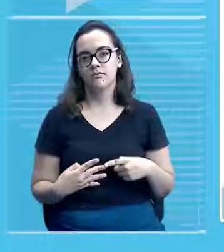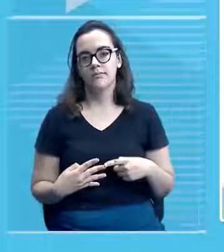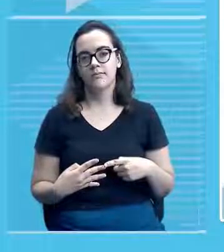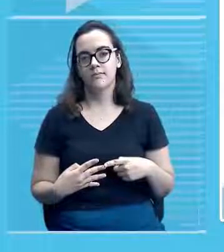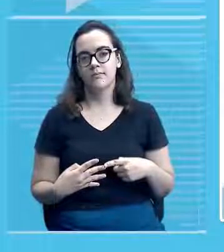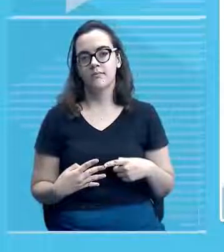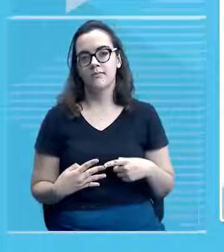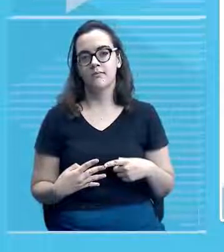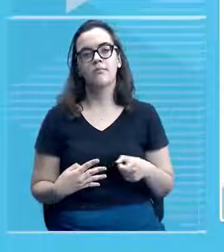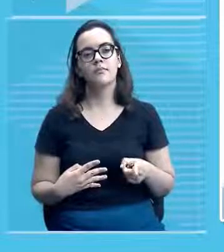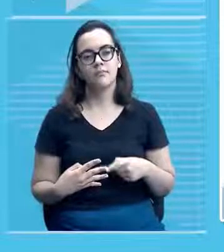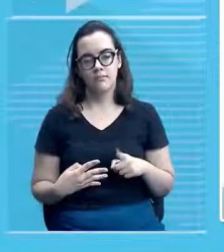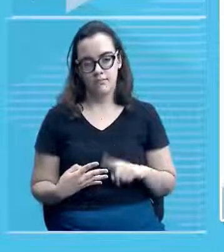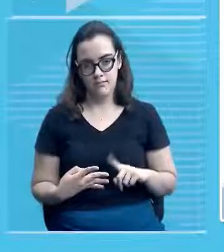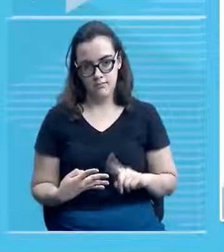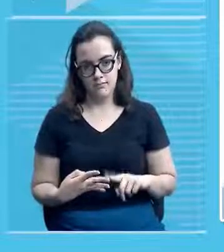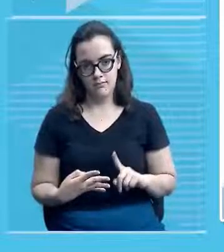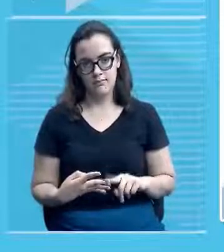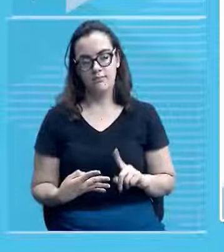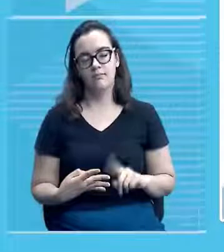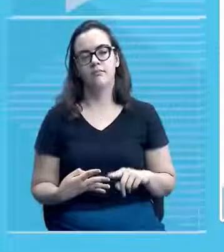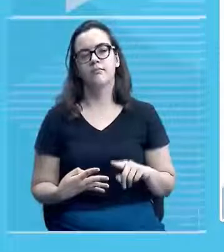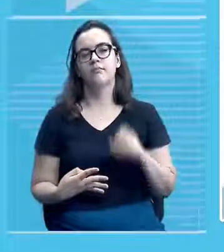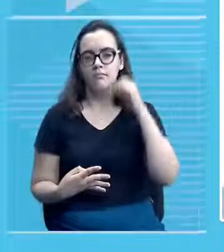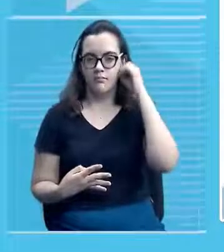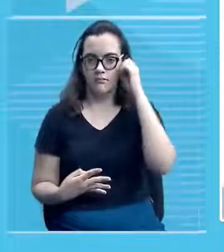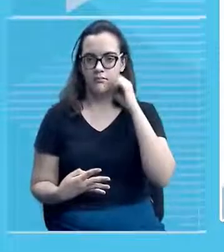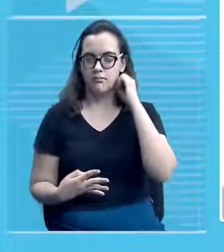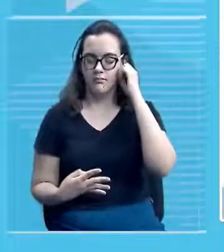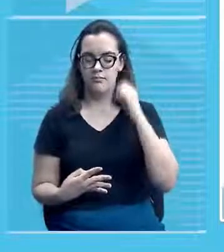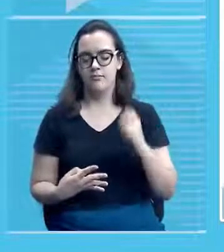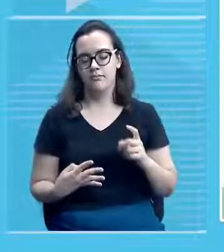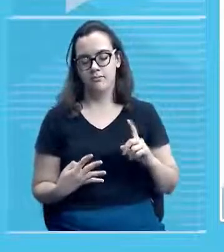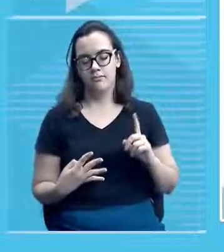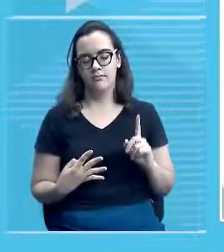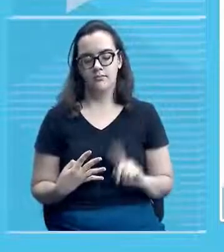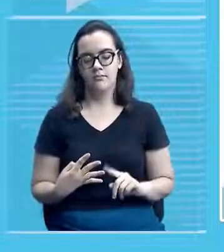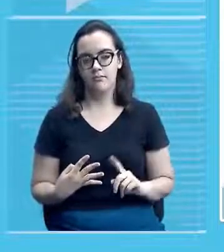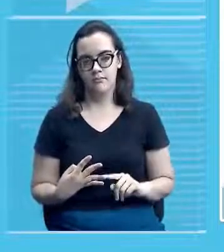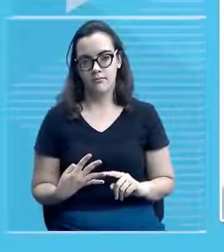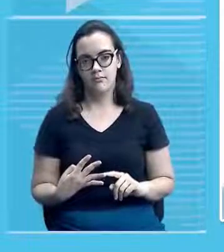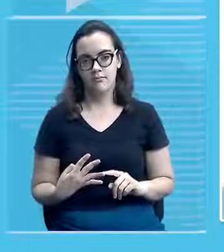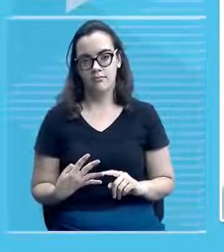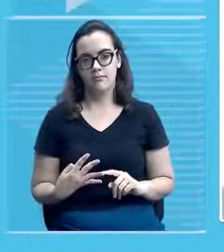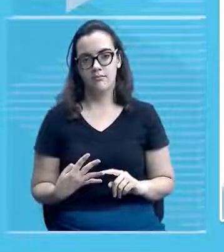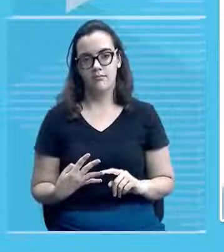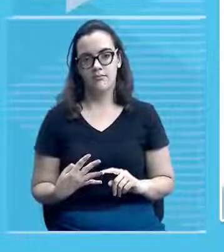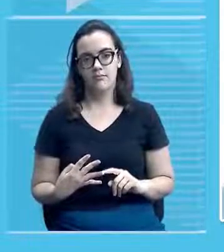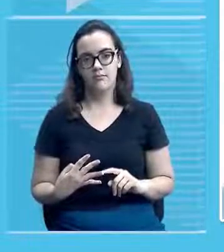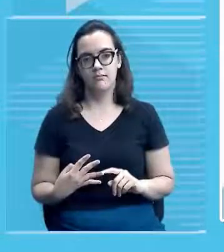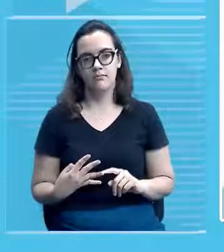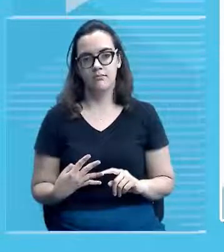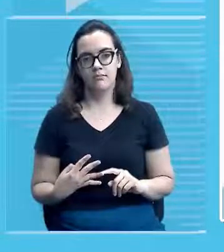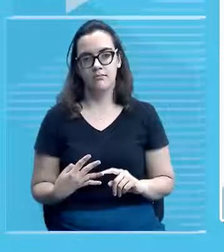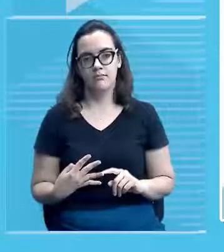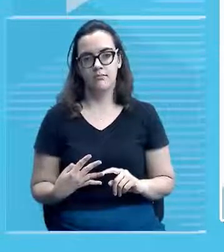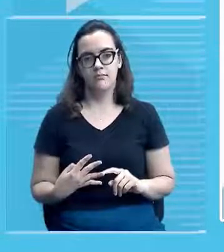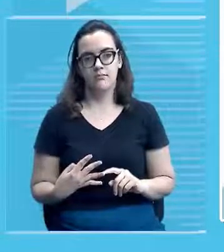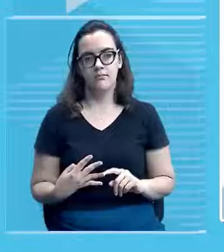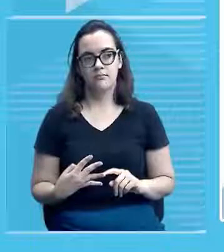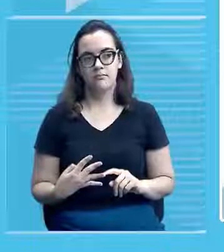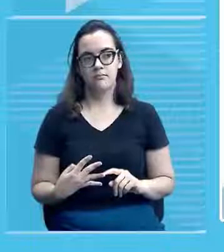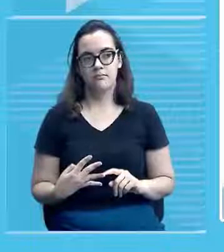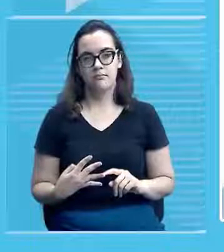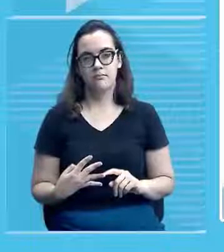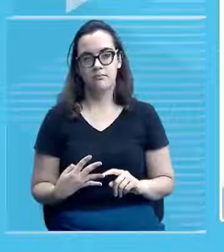Também Oeiras a igreja Nossa Senhora do Carmo Nossa Senhora do Rosário já mostramos a imagem, né? Aí